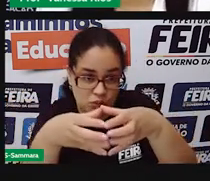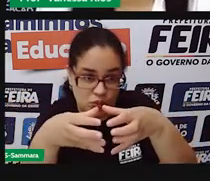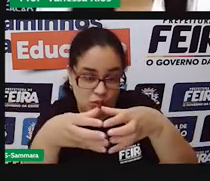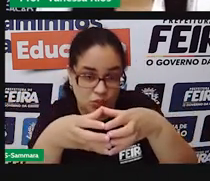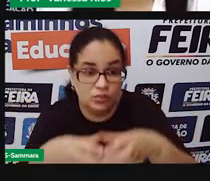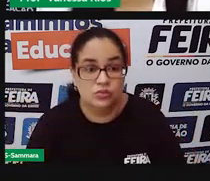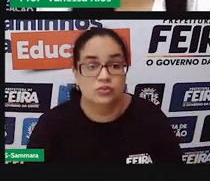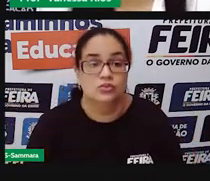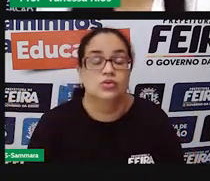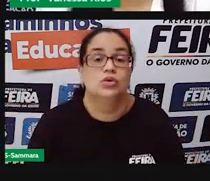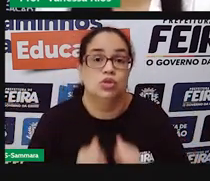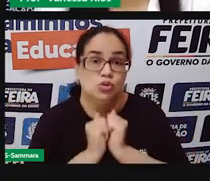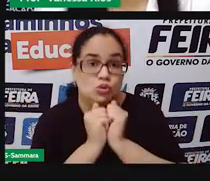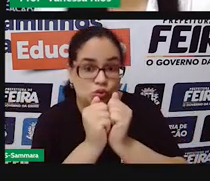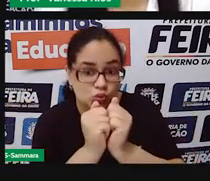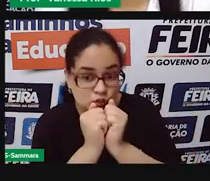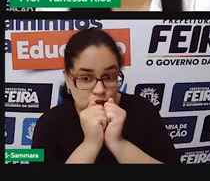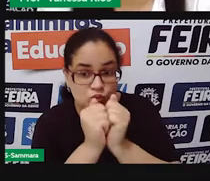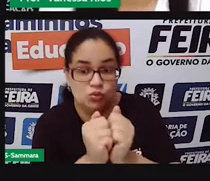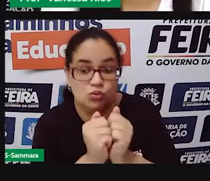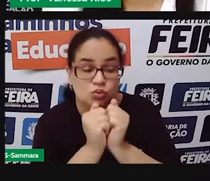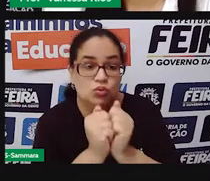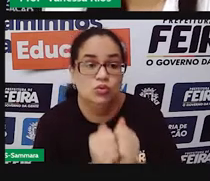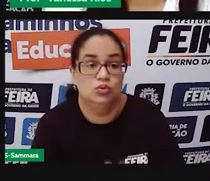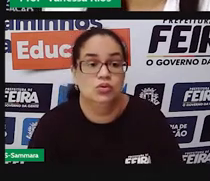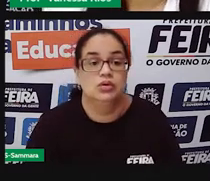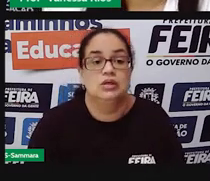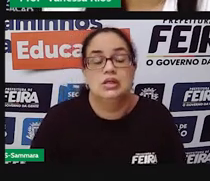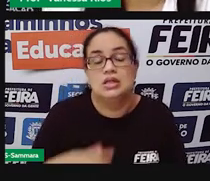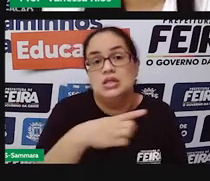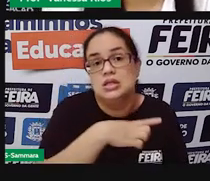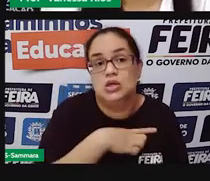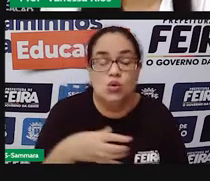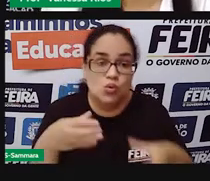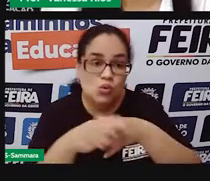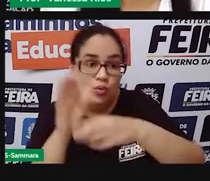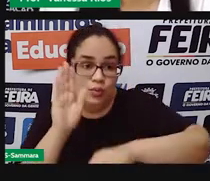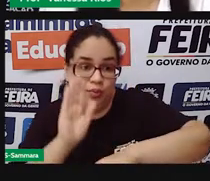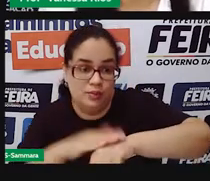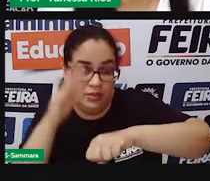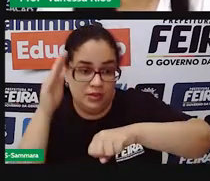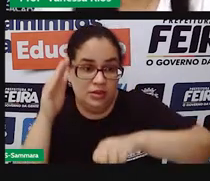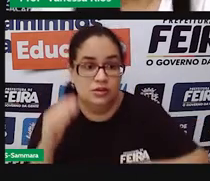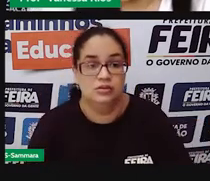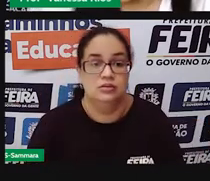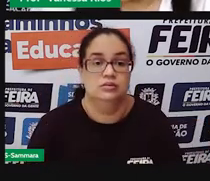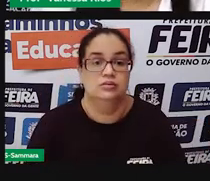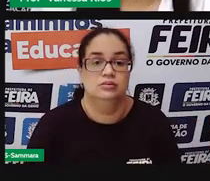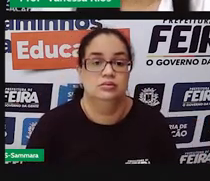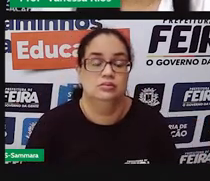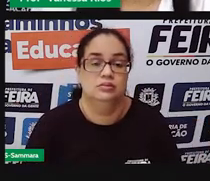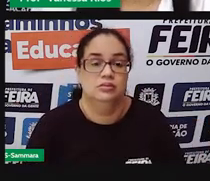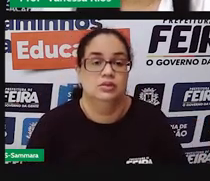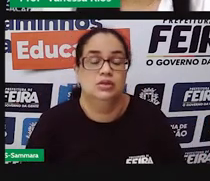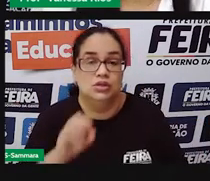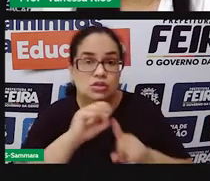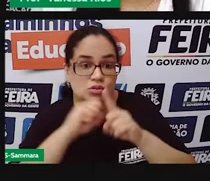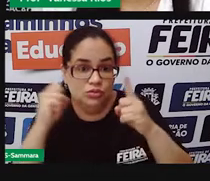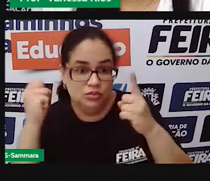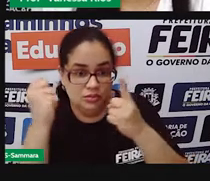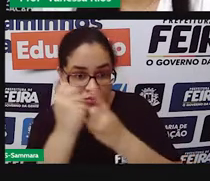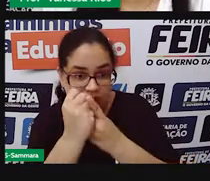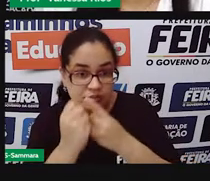aí, né, juntos, vários grupos, né, um grupo, formam um grupo maior, em que a gente aí define como sociedade.